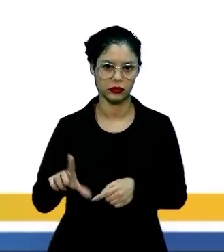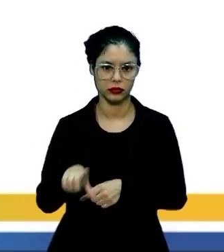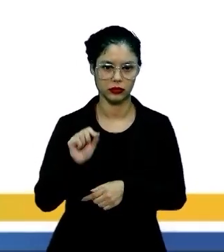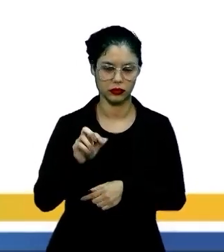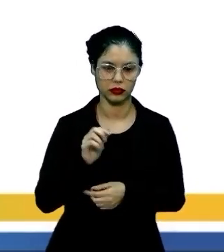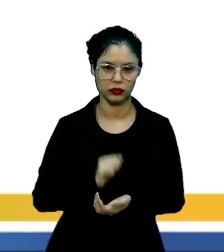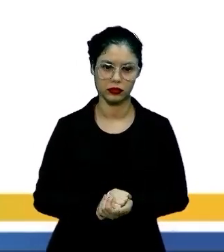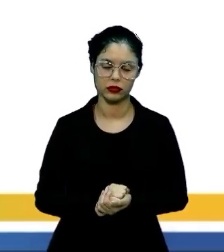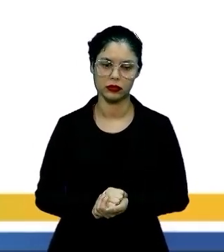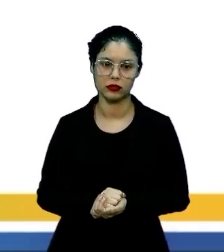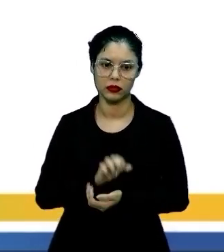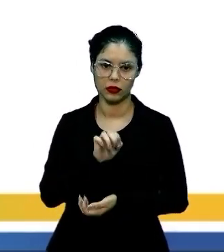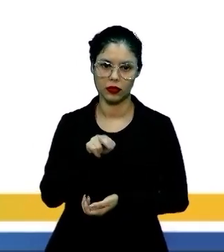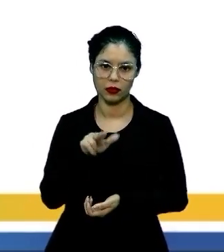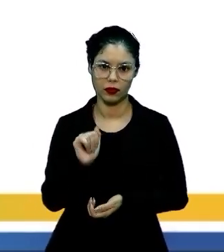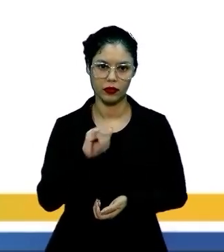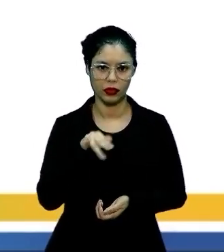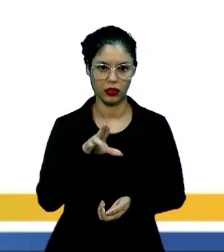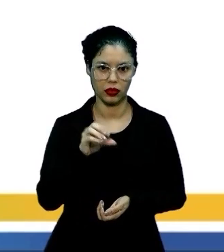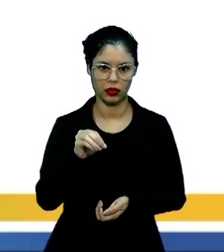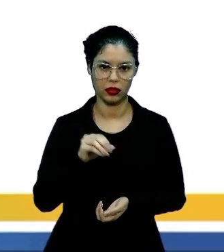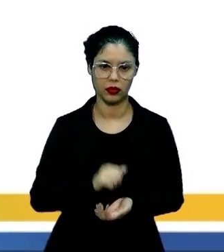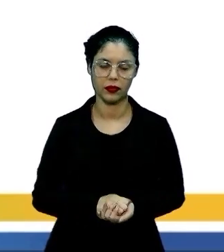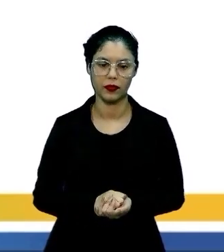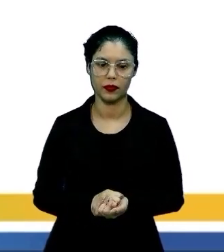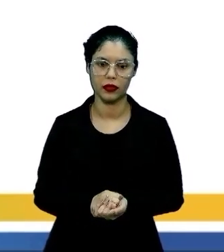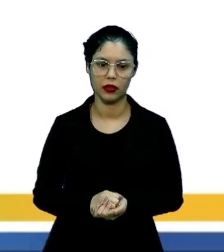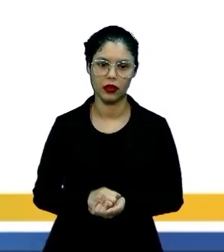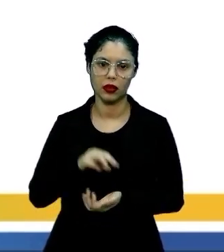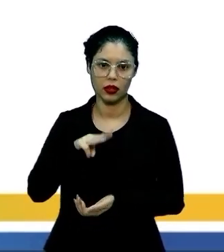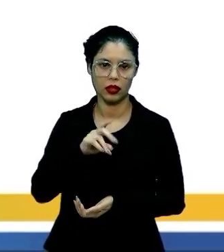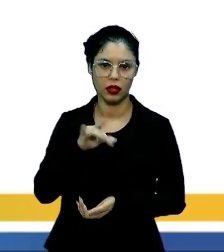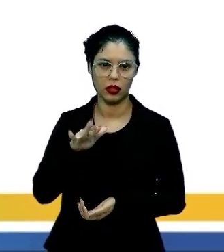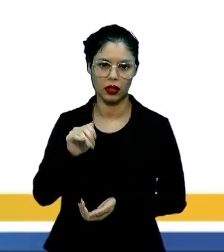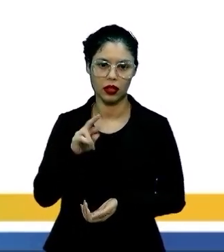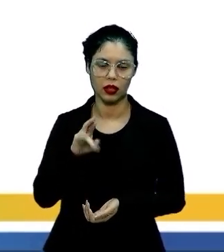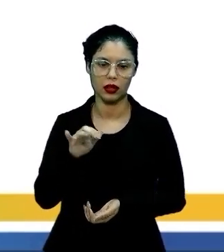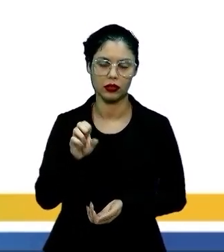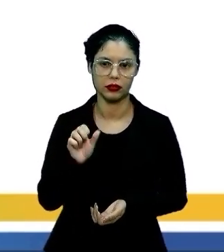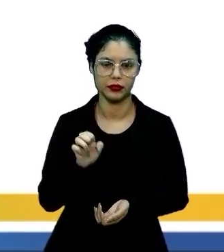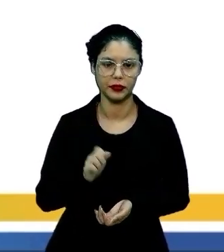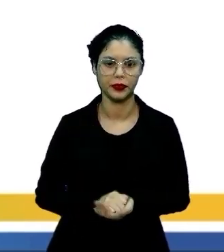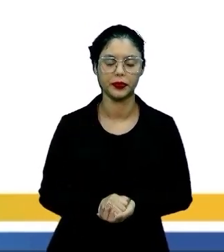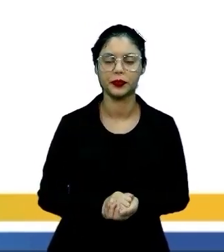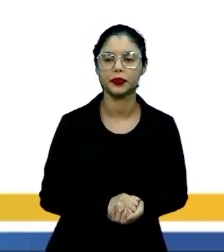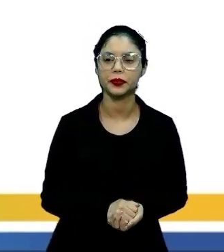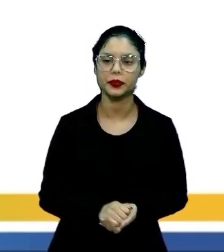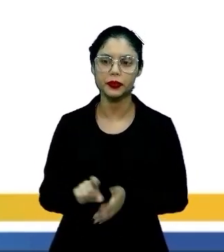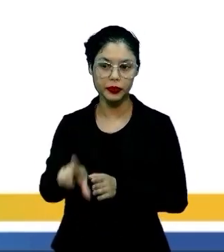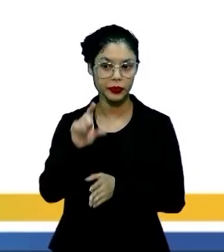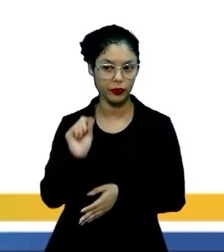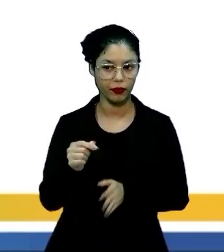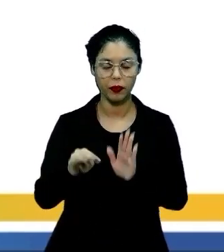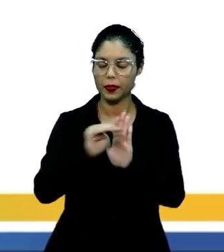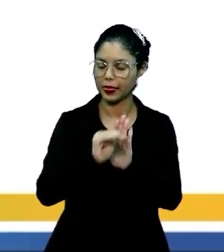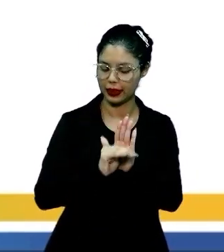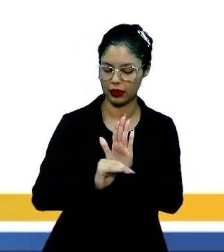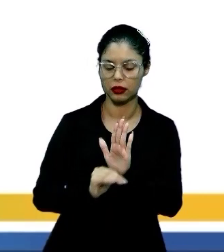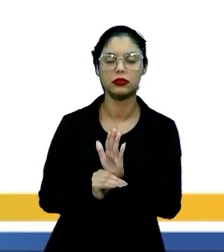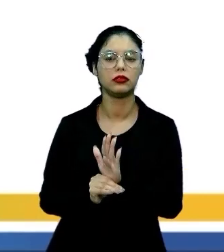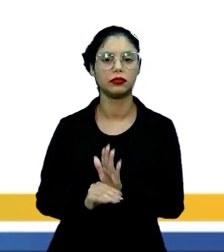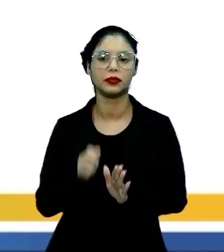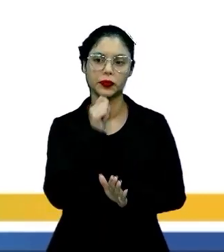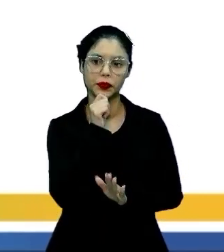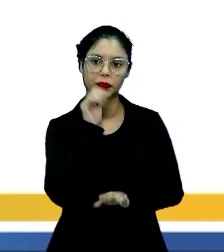Páginas Recolhidas, Eçaú e Jacó, Memorial de Aires. Então, essas são as principais, aí nós damos